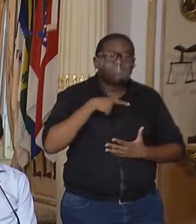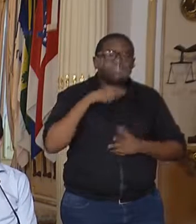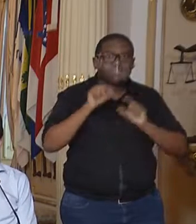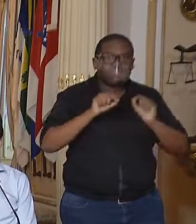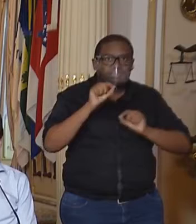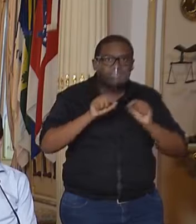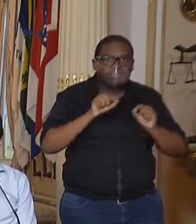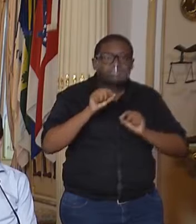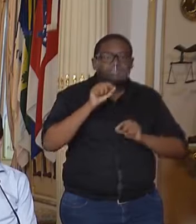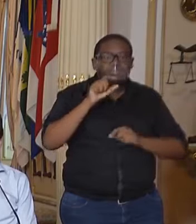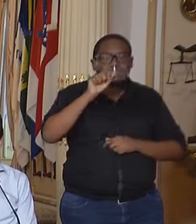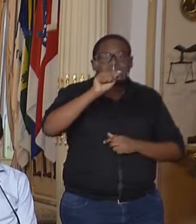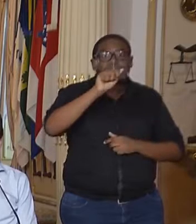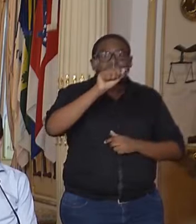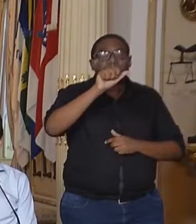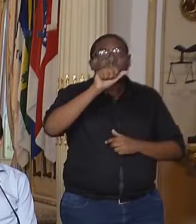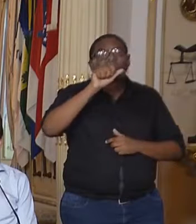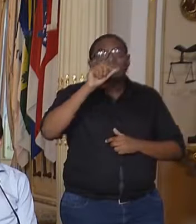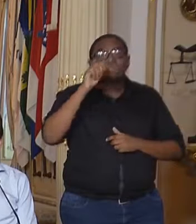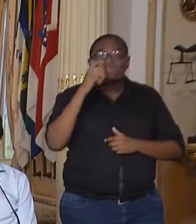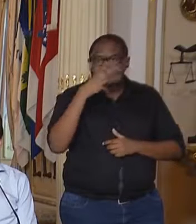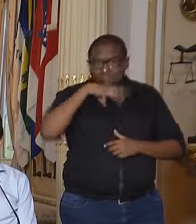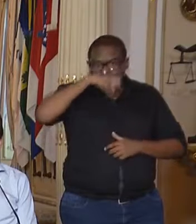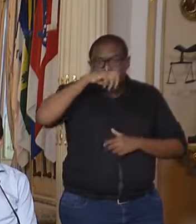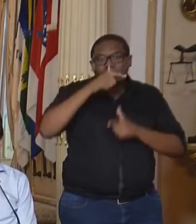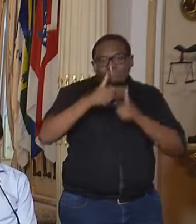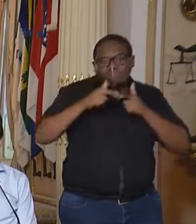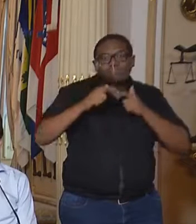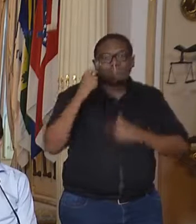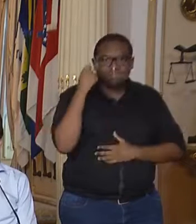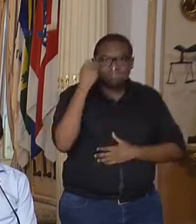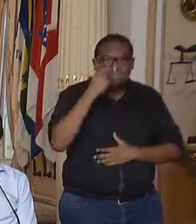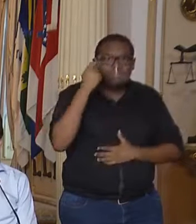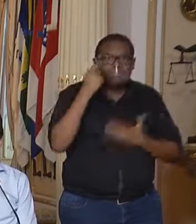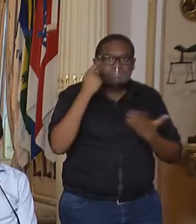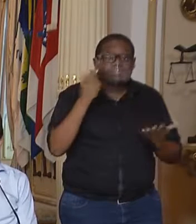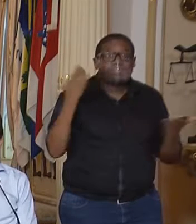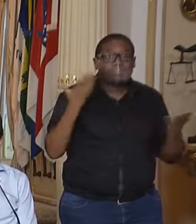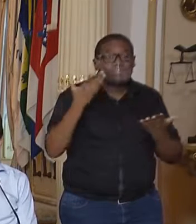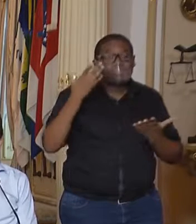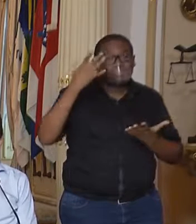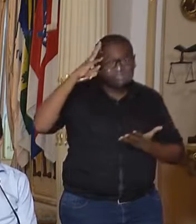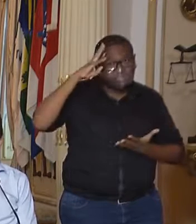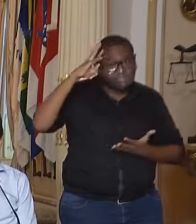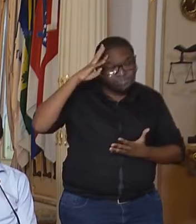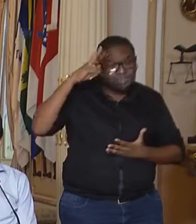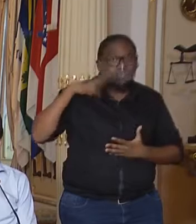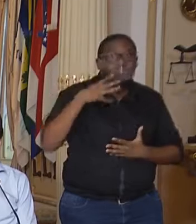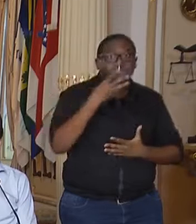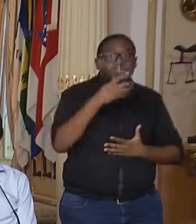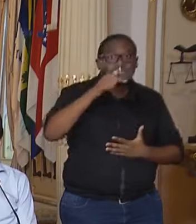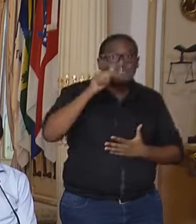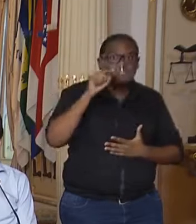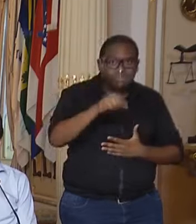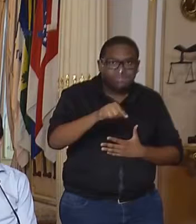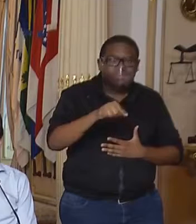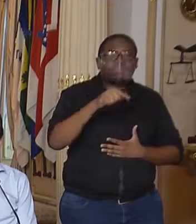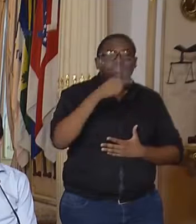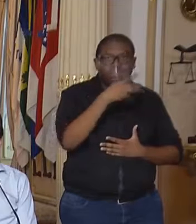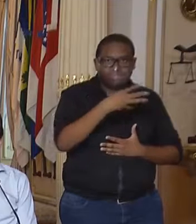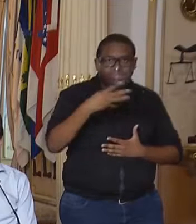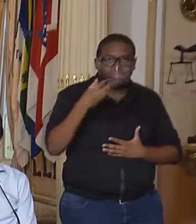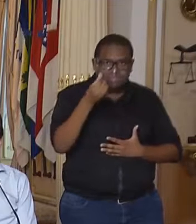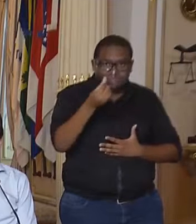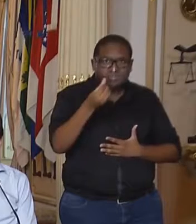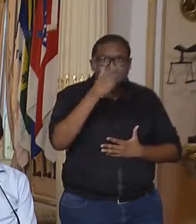quadros de síndrome respiratória aguda grave. Assim, chegamos nesta quarta-feira a 47.446 casos